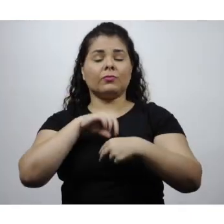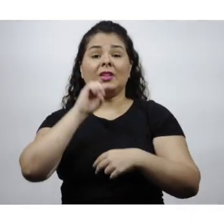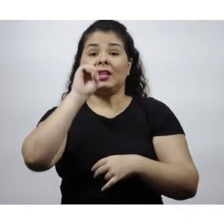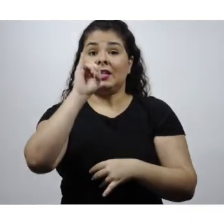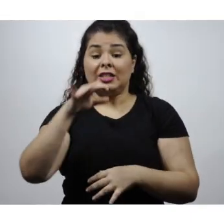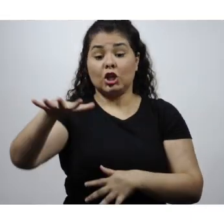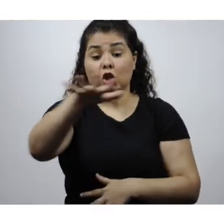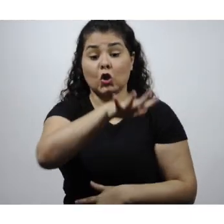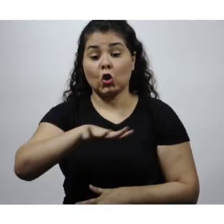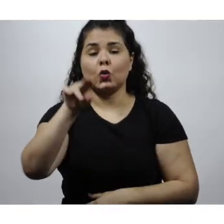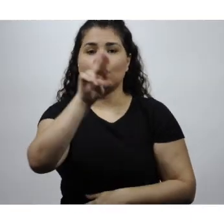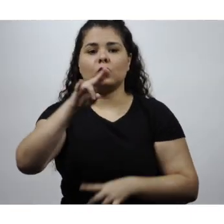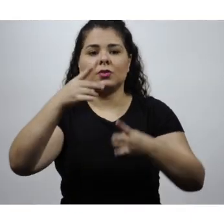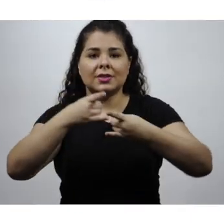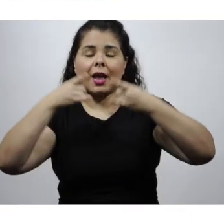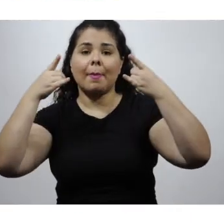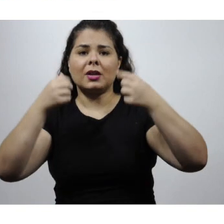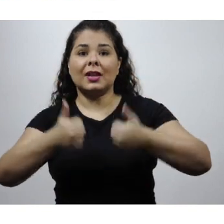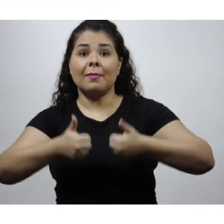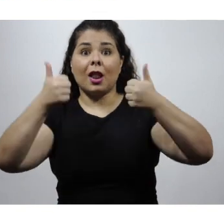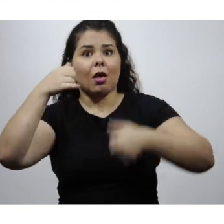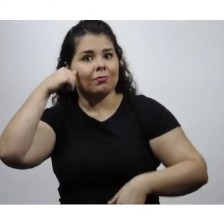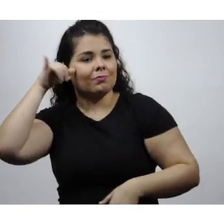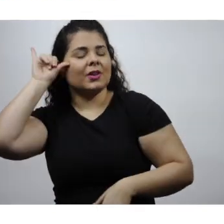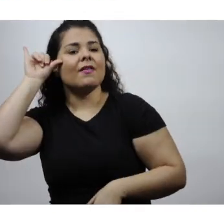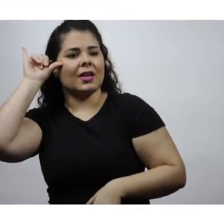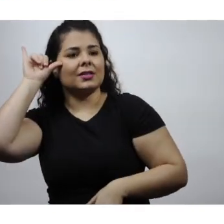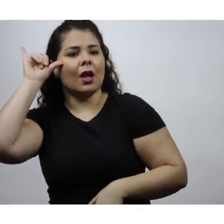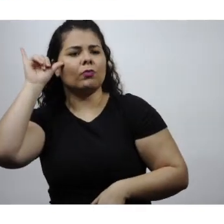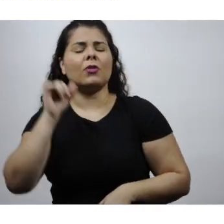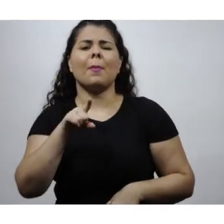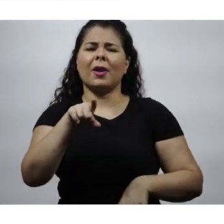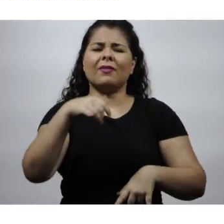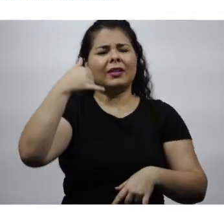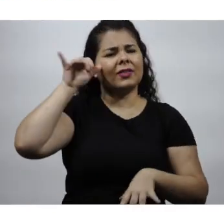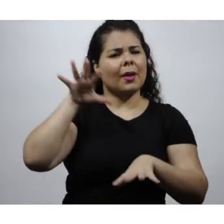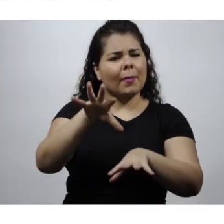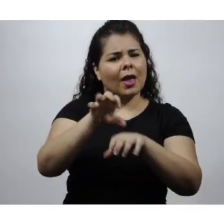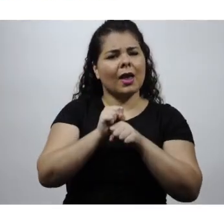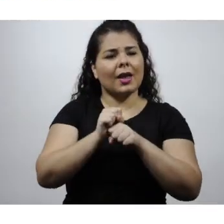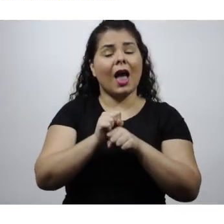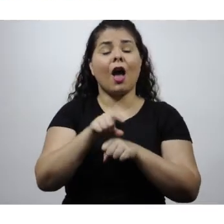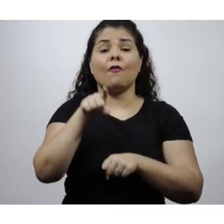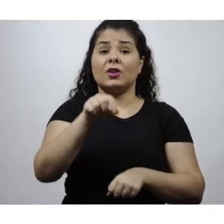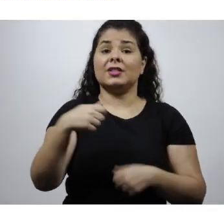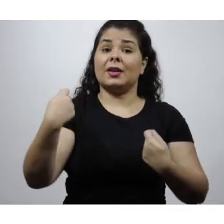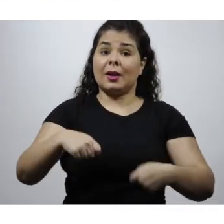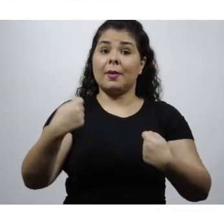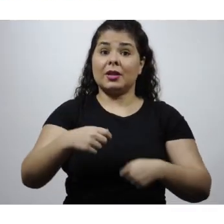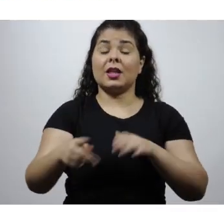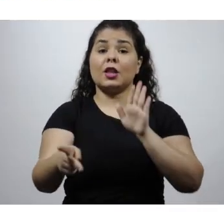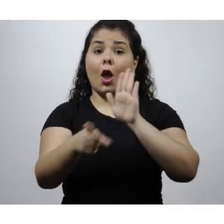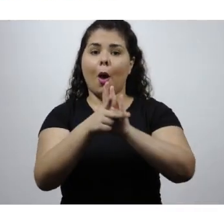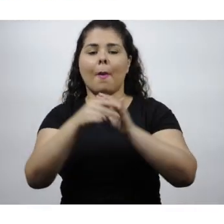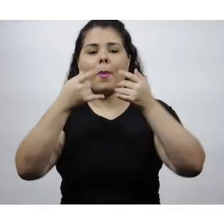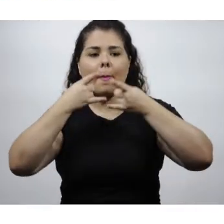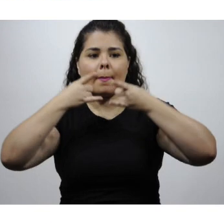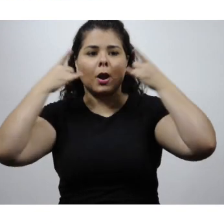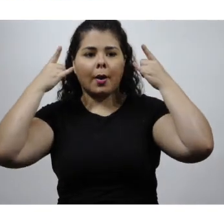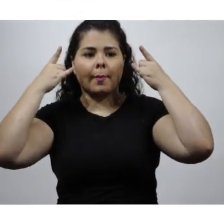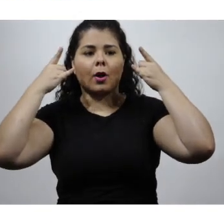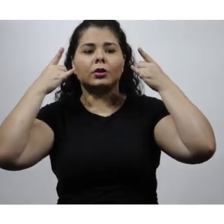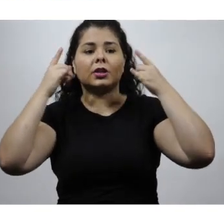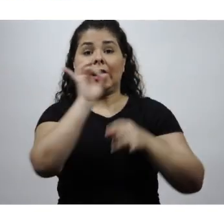pessoas usarem máscara, é mais difícil pegar o vírus. Para não pegar, não use a máscara de outra pessoa. Cada um tem que ter a sua máscara. Tire a máscara